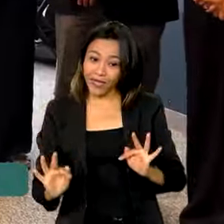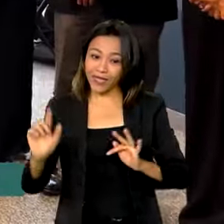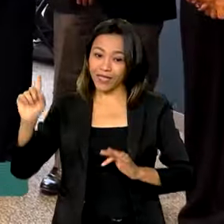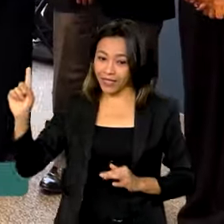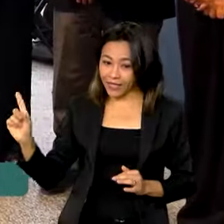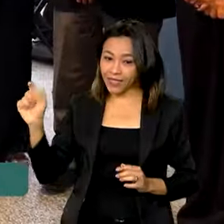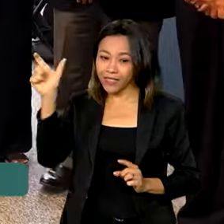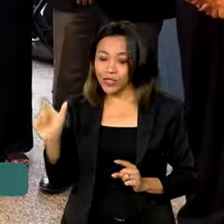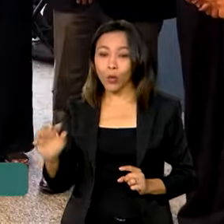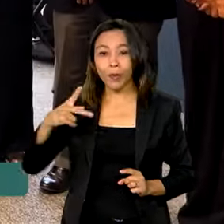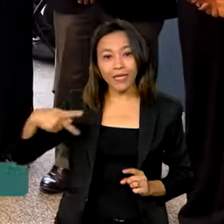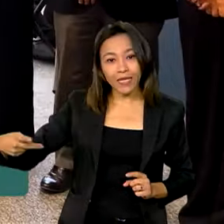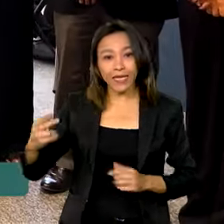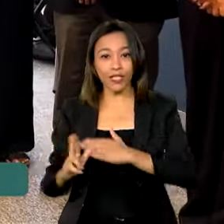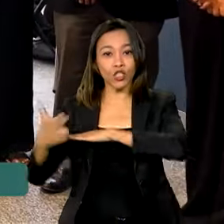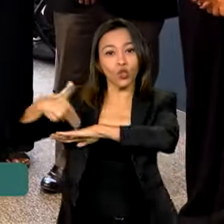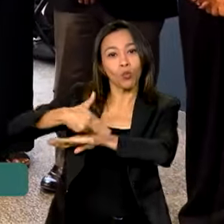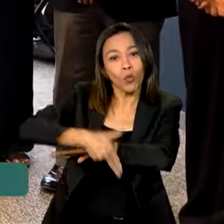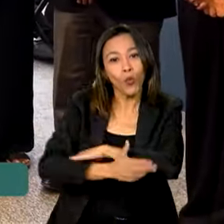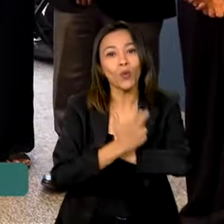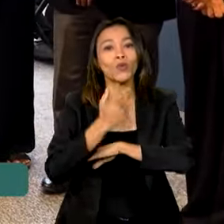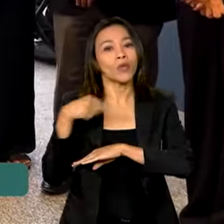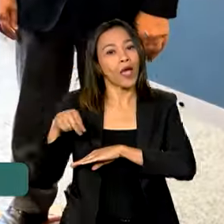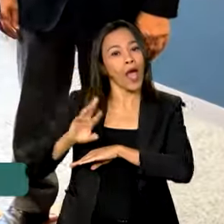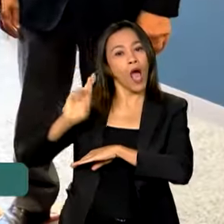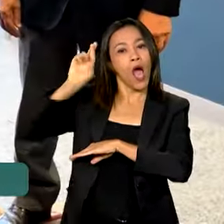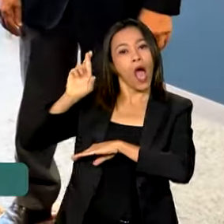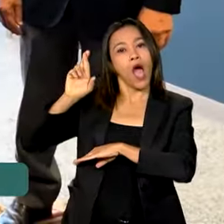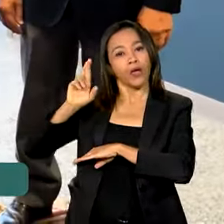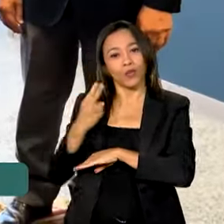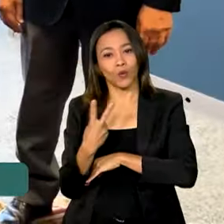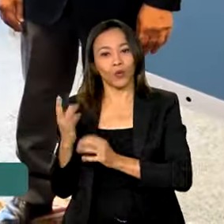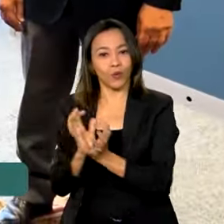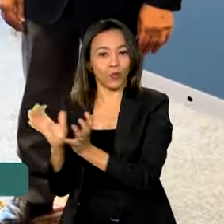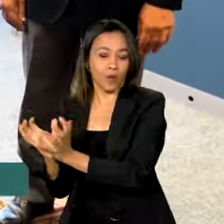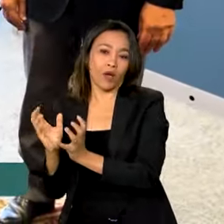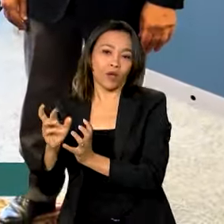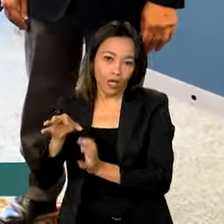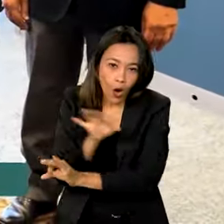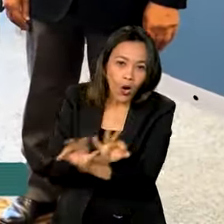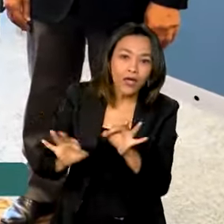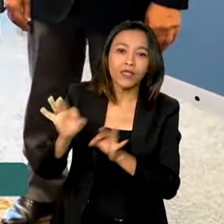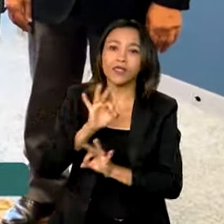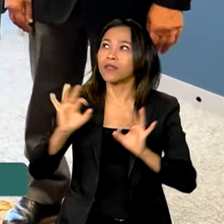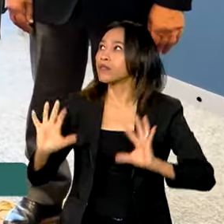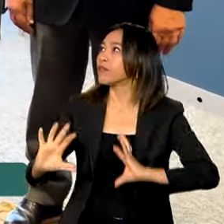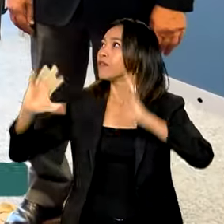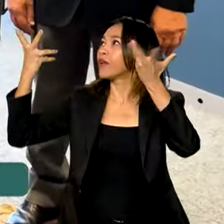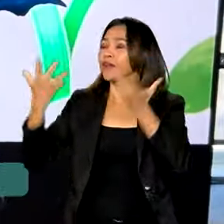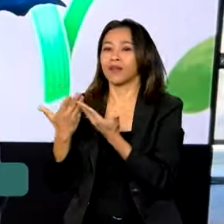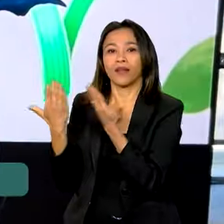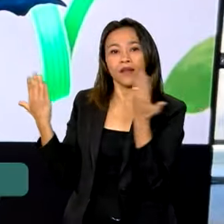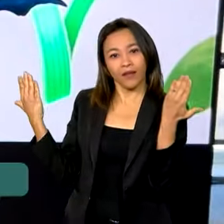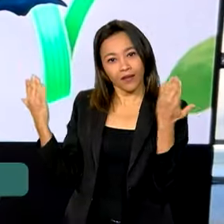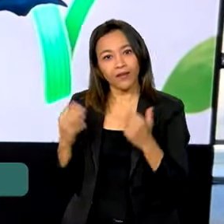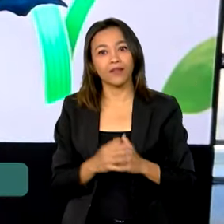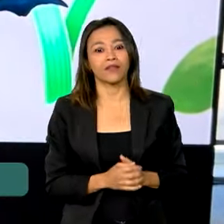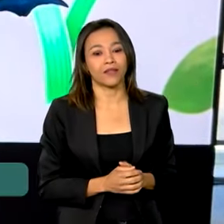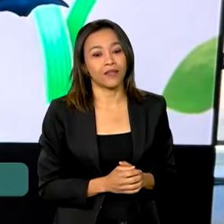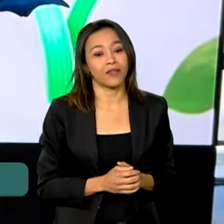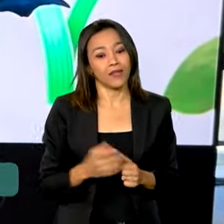tucuxi, o presidente do boto cor-de-rosa, o nosso organizador geral do Sairé, de estar podendo participar dessa